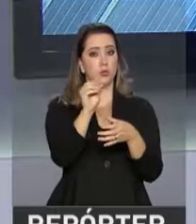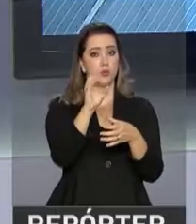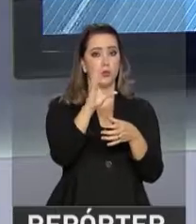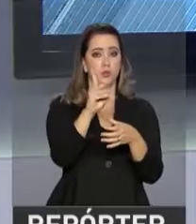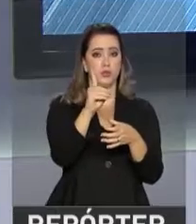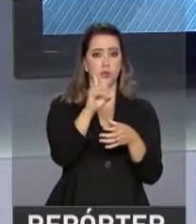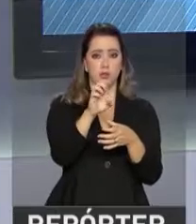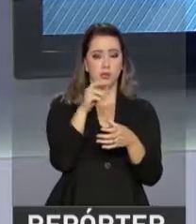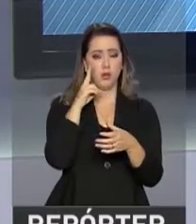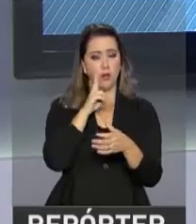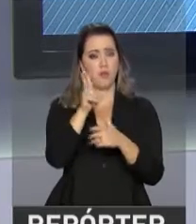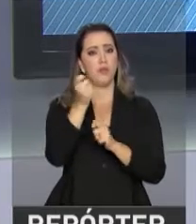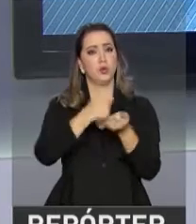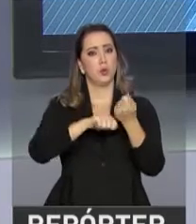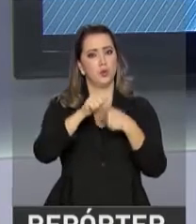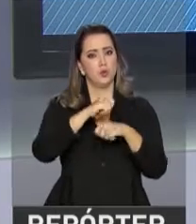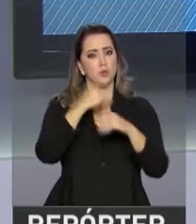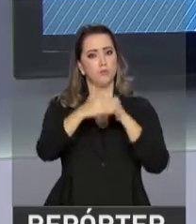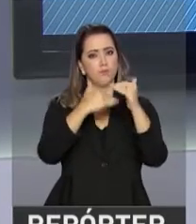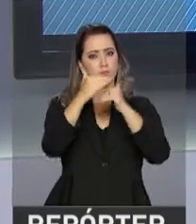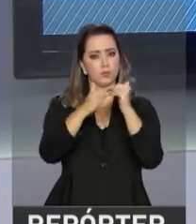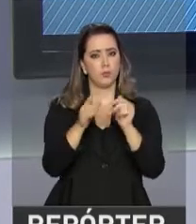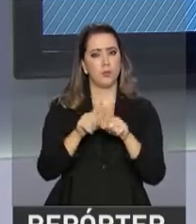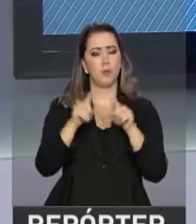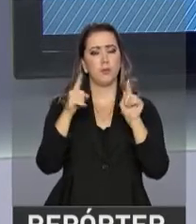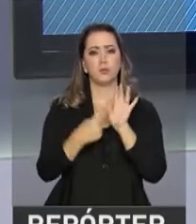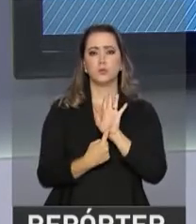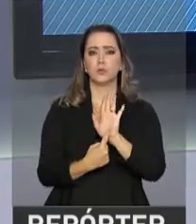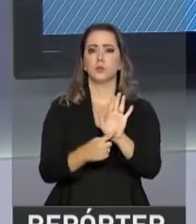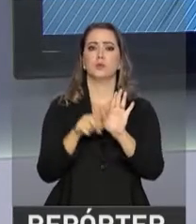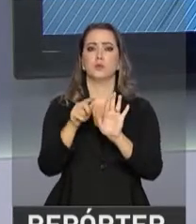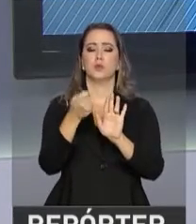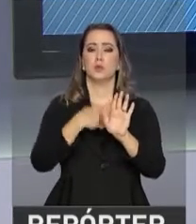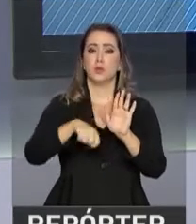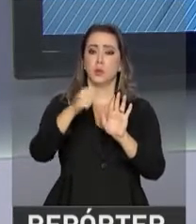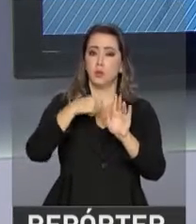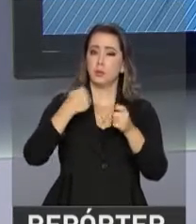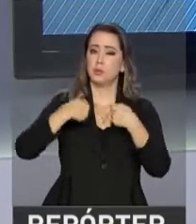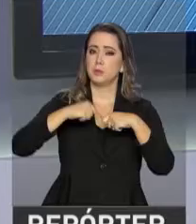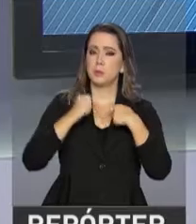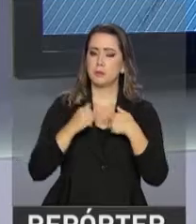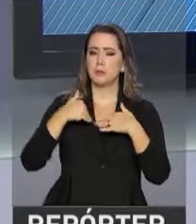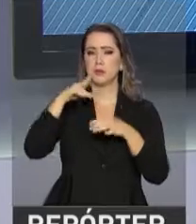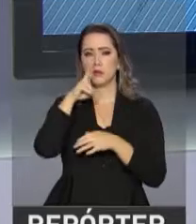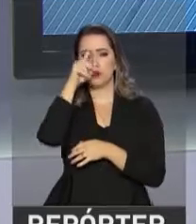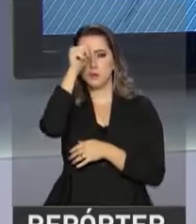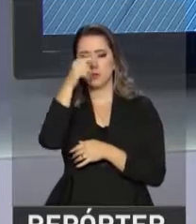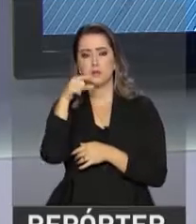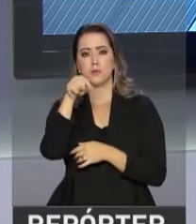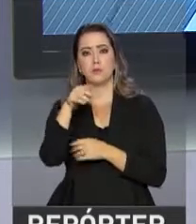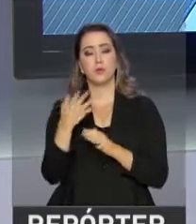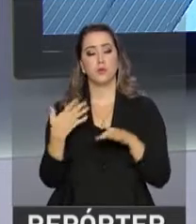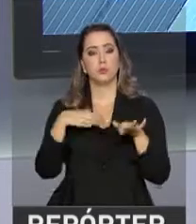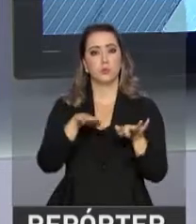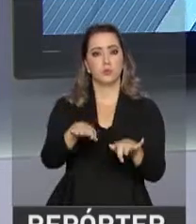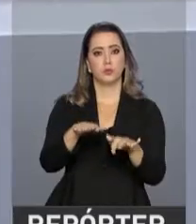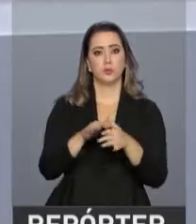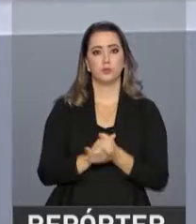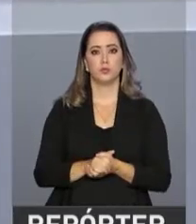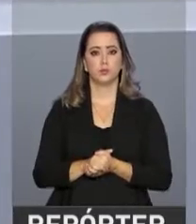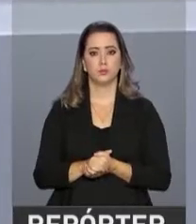fortalecimento da economia global, mas sugere ações políticas para garantir um crescimento mais forte e mais inclusivo.